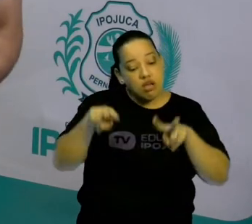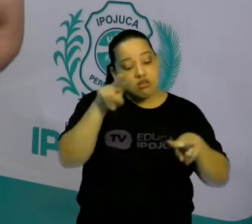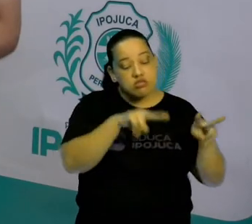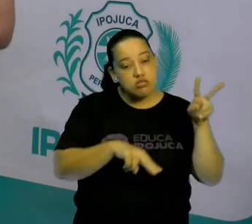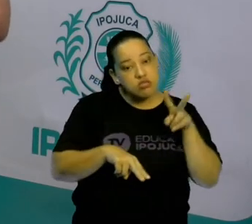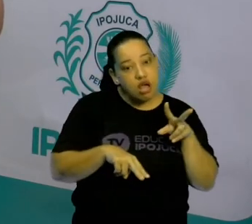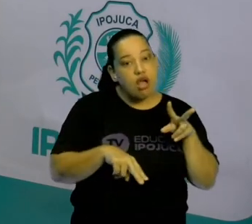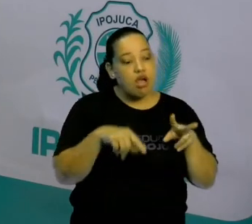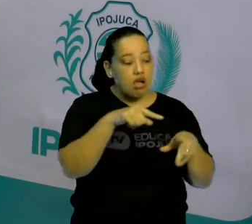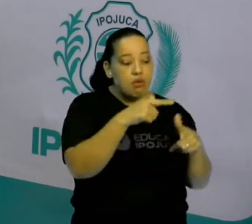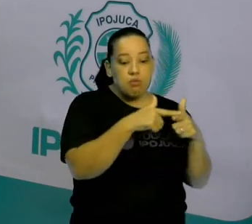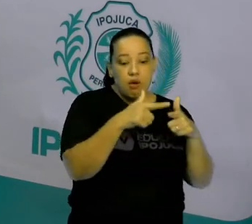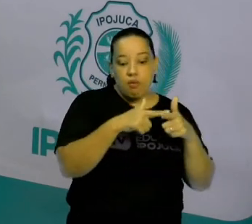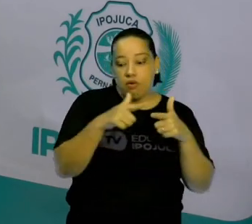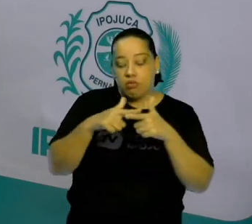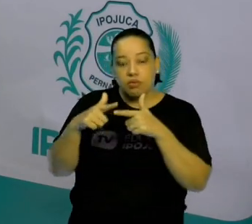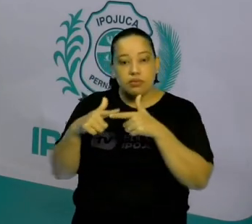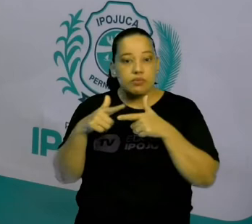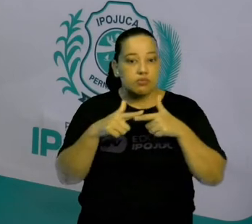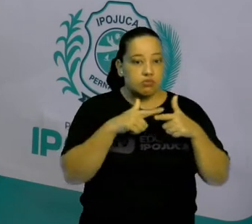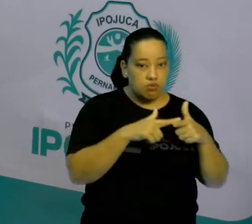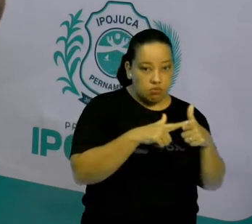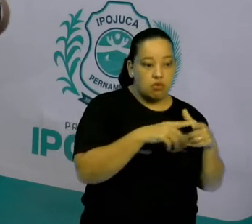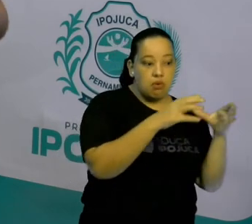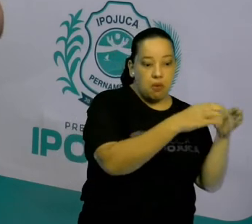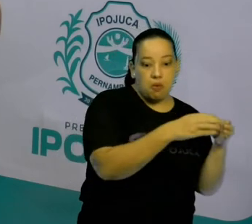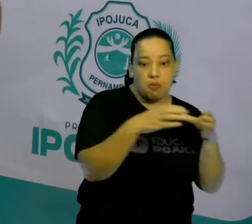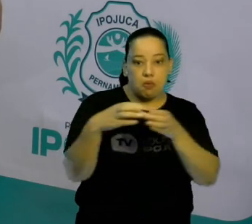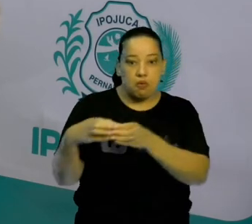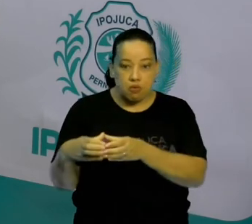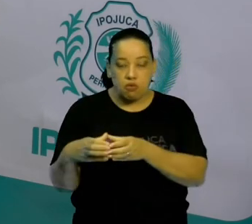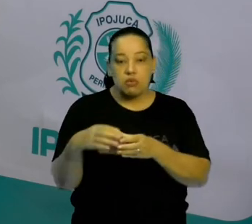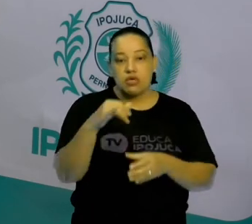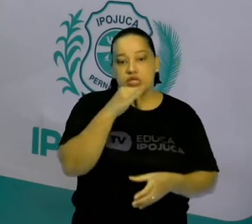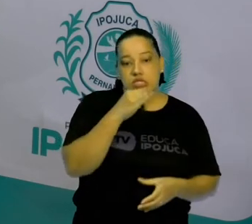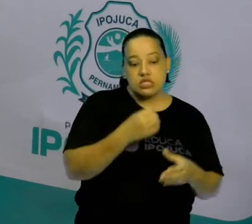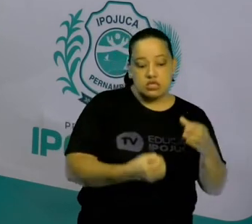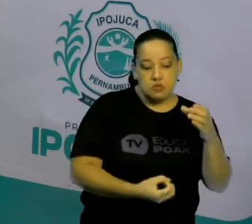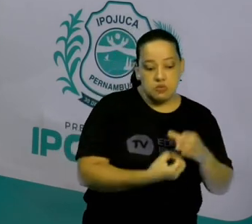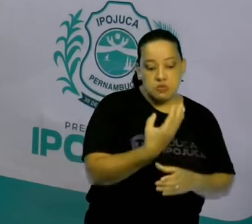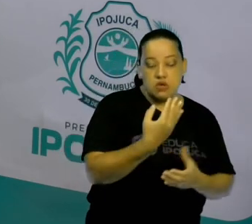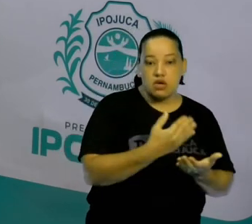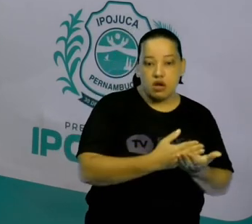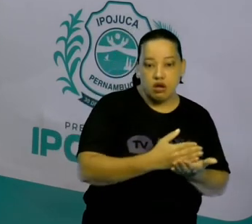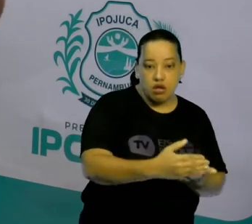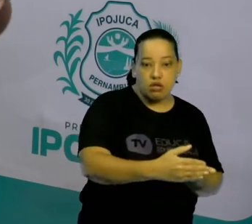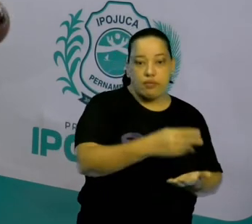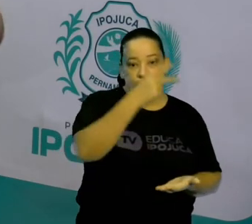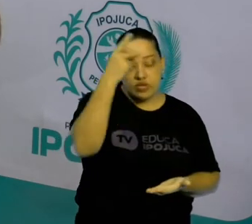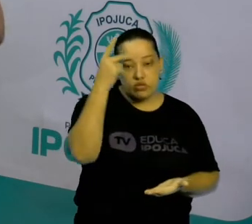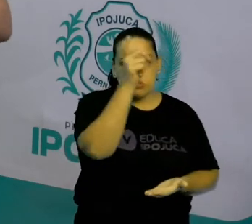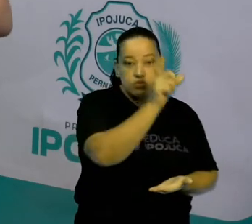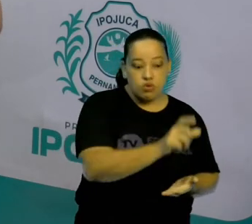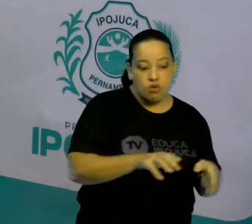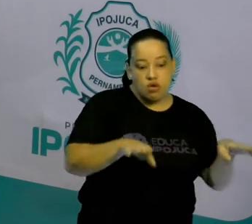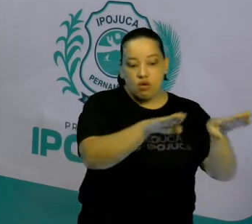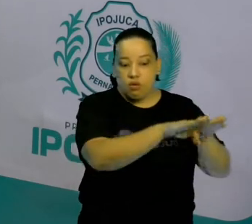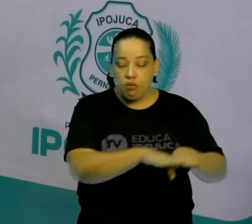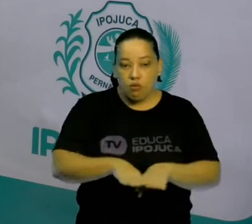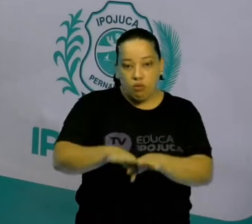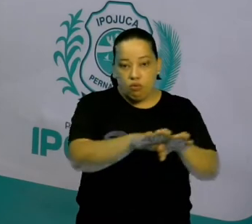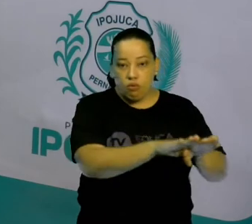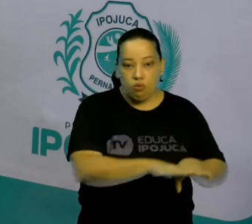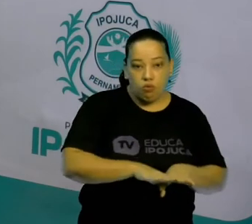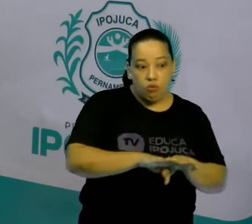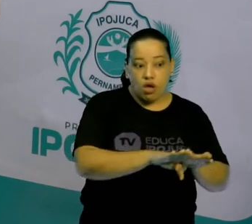classes. Então, no início da humanidade, você teria tido ali um momento em que todos eram iguais. Depois você tinha um